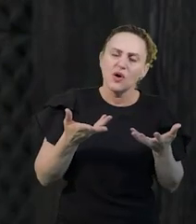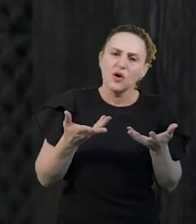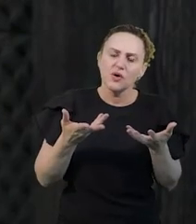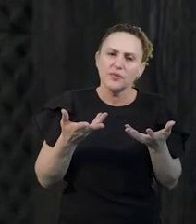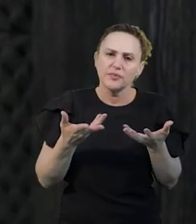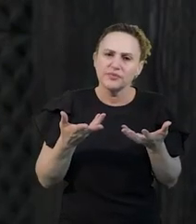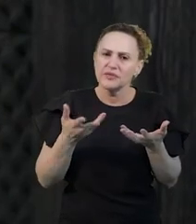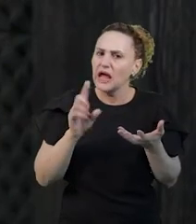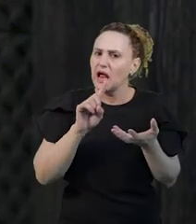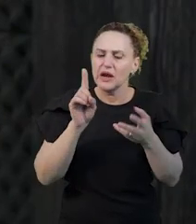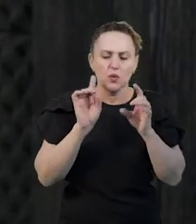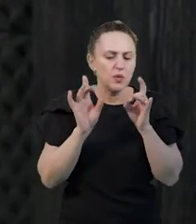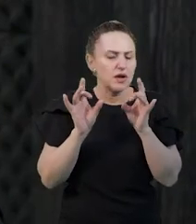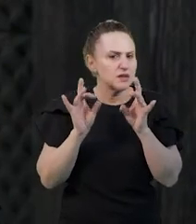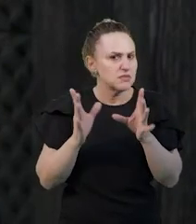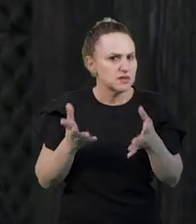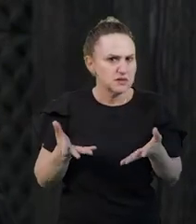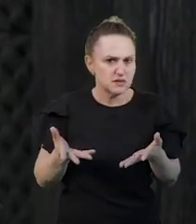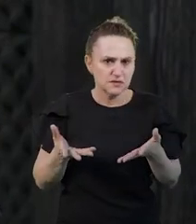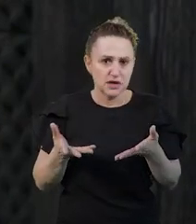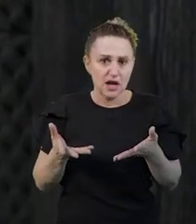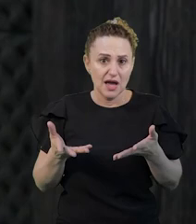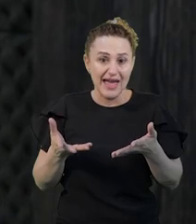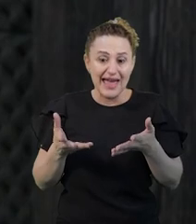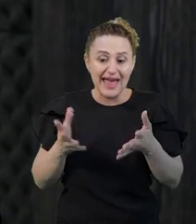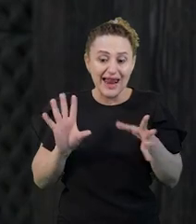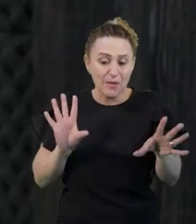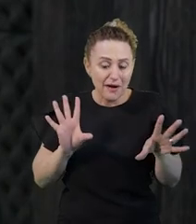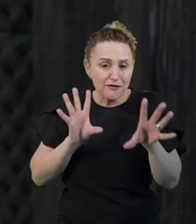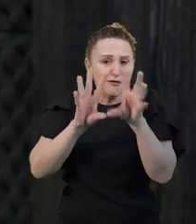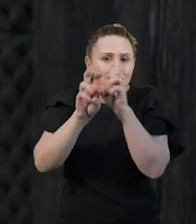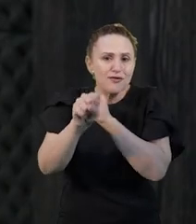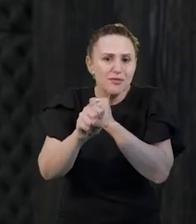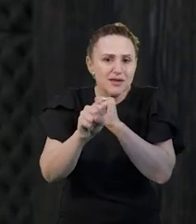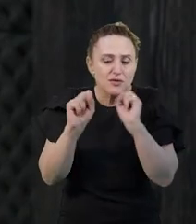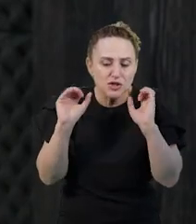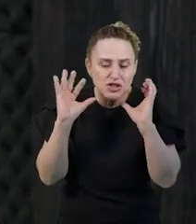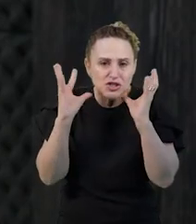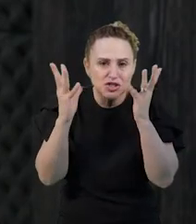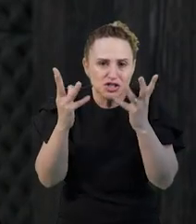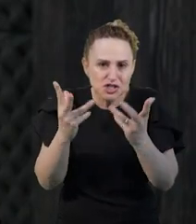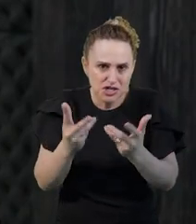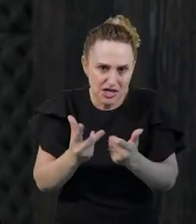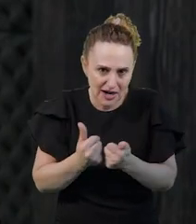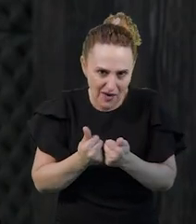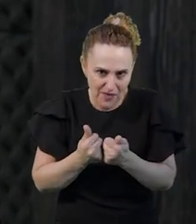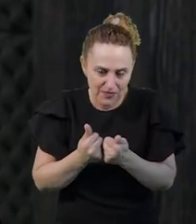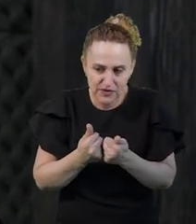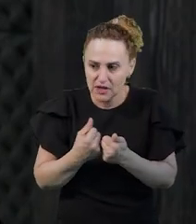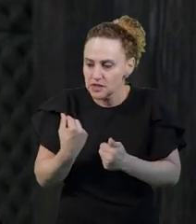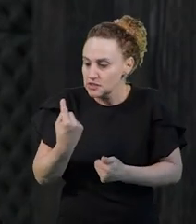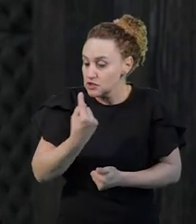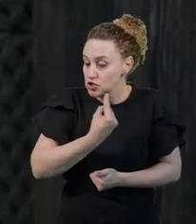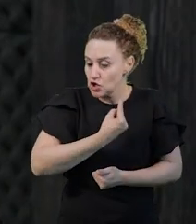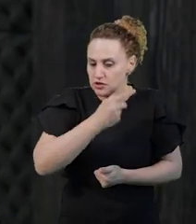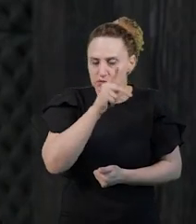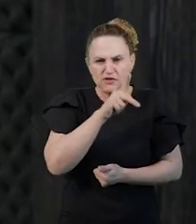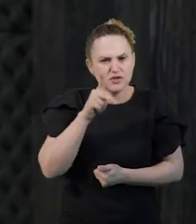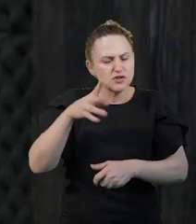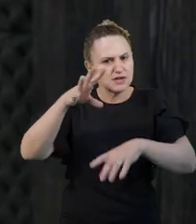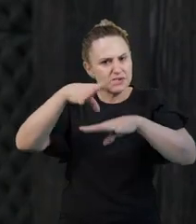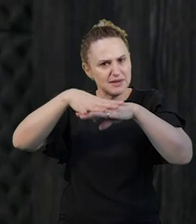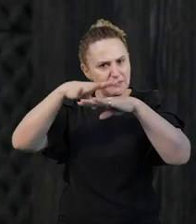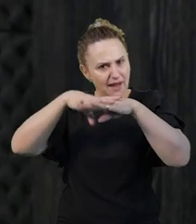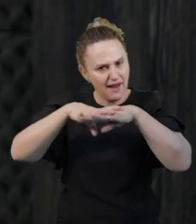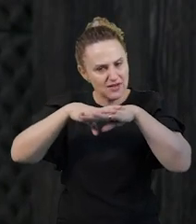ela não é específica, ela é formação geral. Então, como é que nós podemos, se nós, professores de matemática, não damos